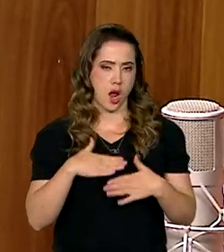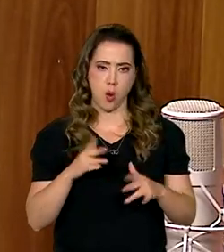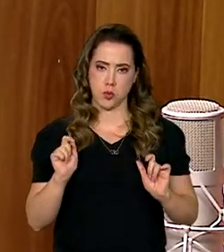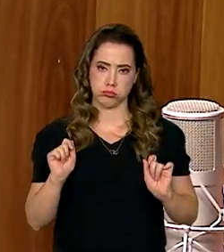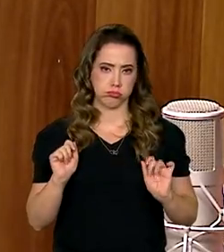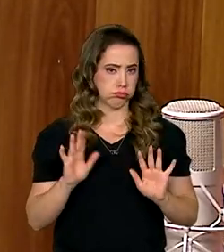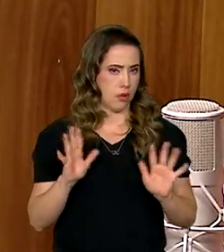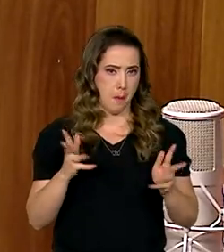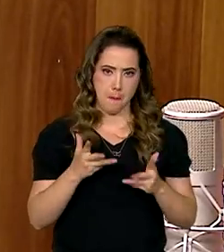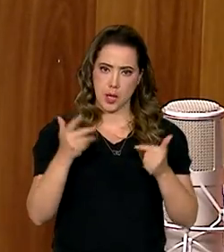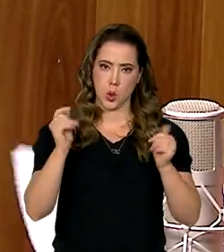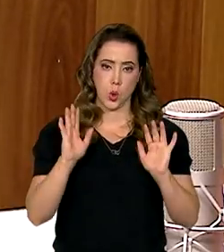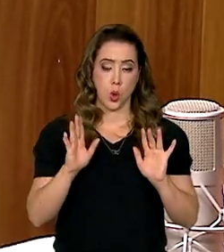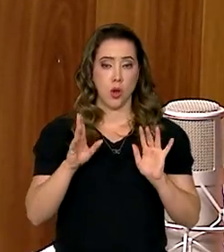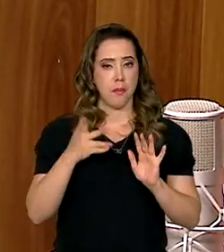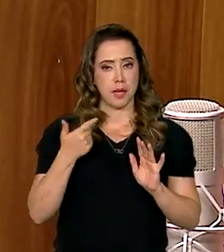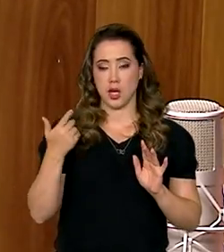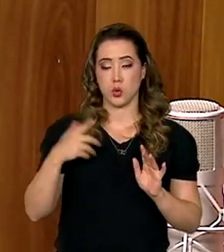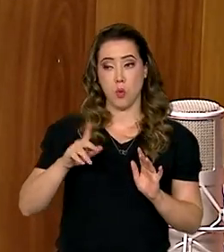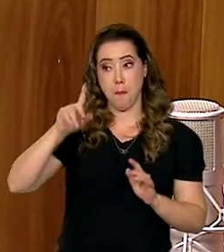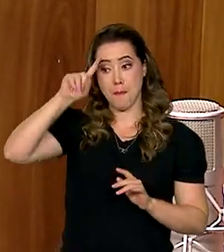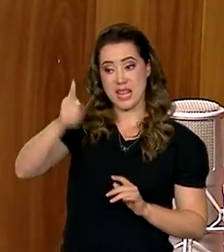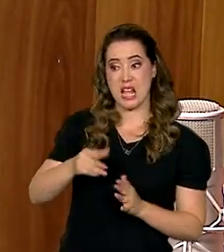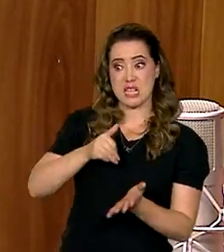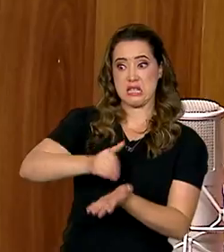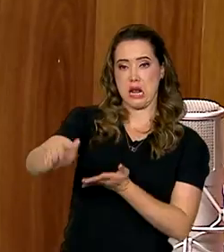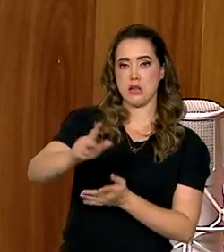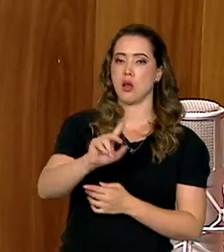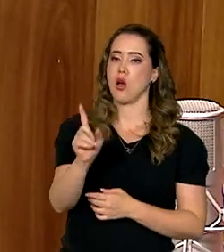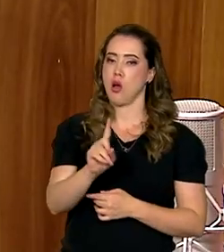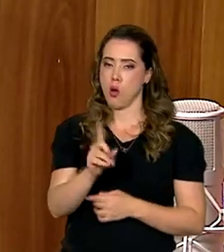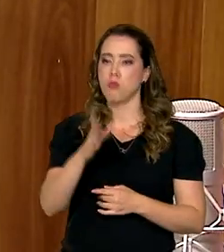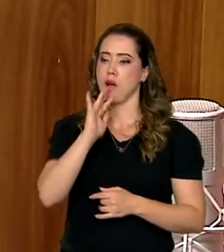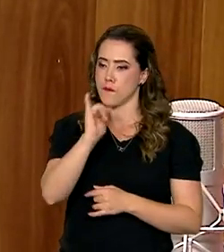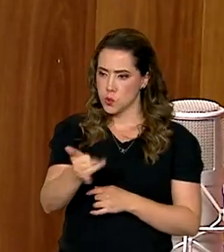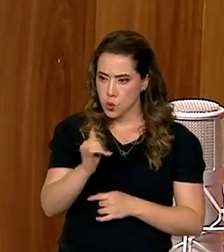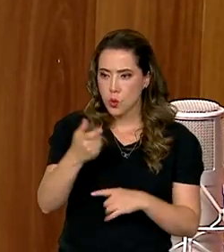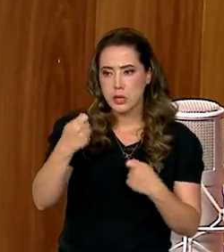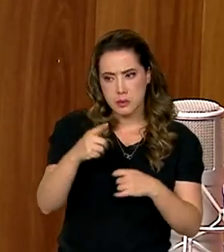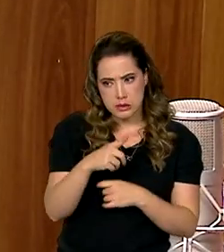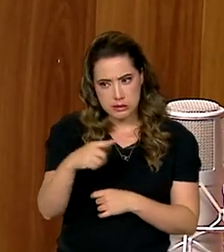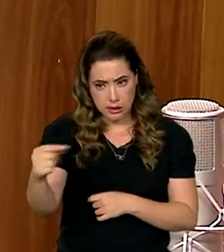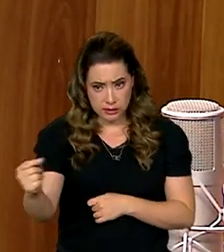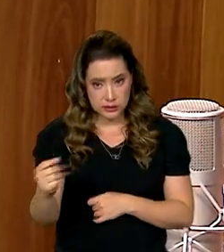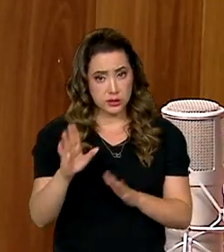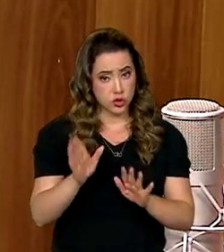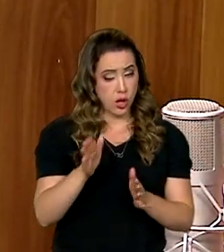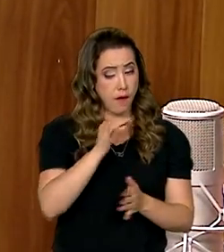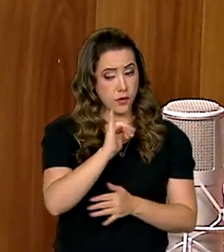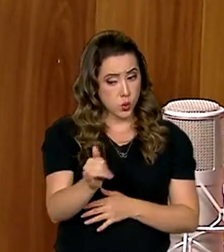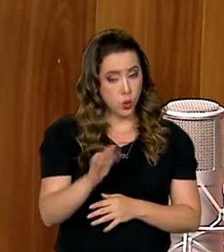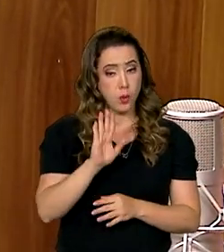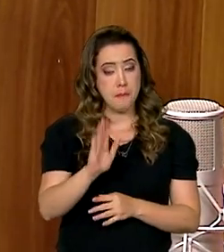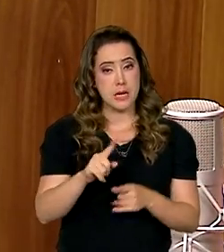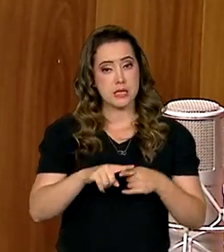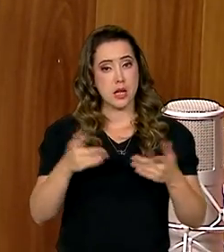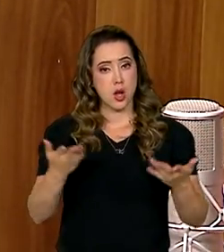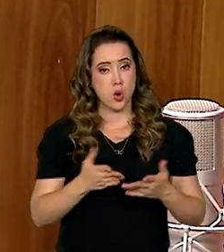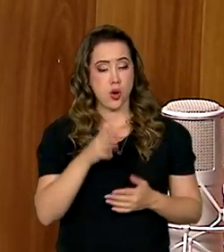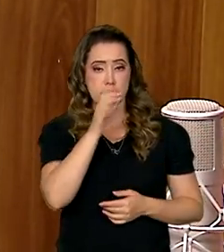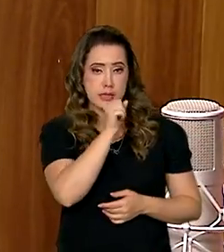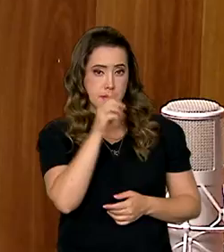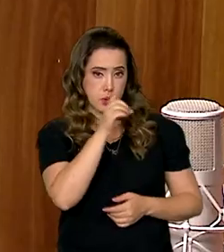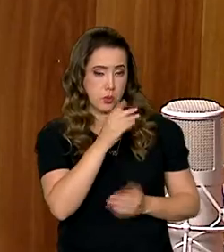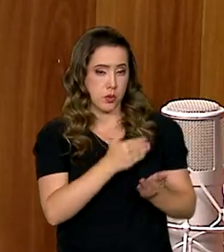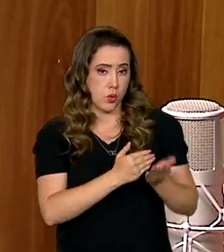possível para poder não chegar já com essa repressão. Então, foi feito esse comunicado já. E agora, foi instalado já nesse final de